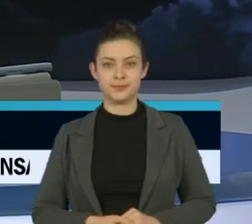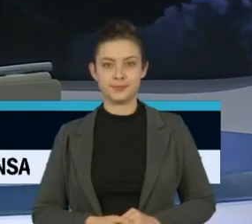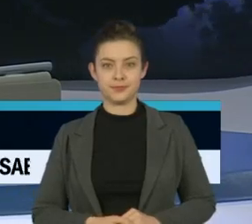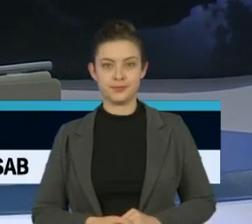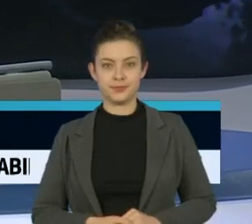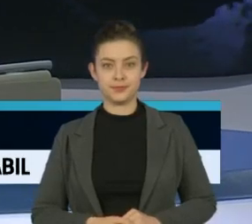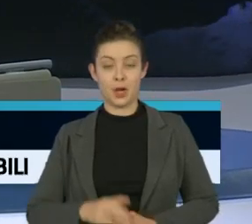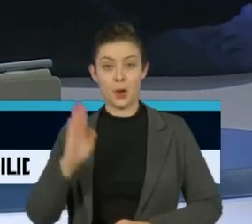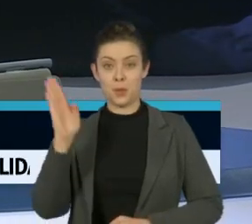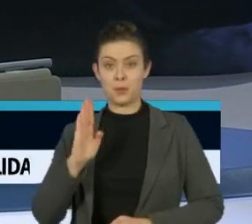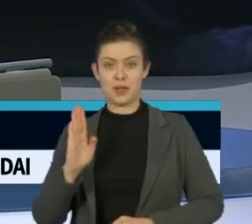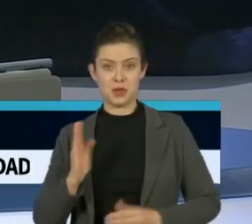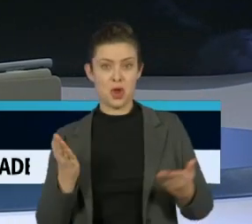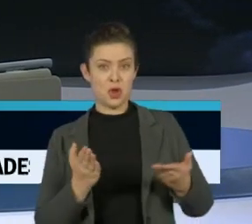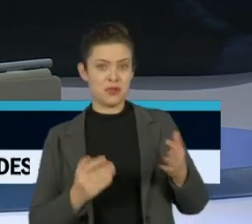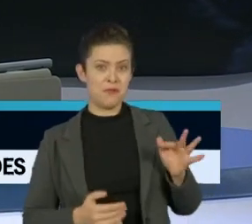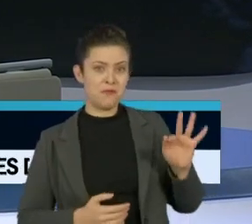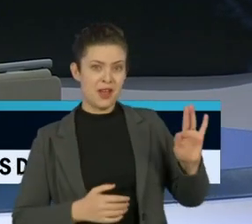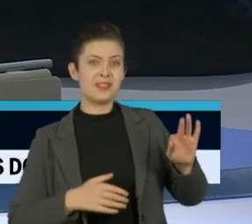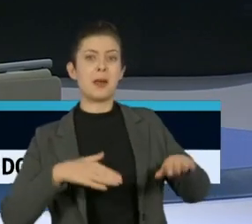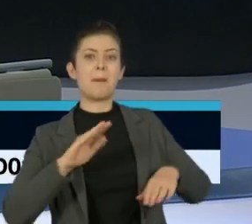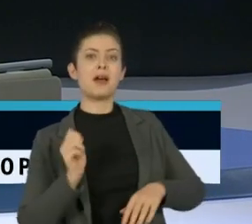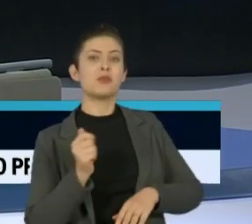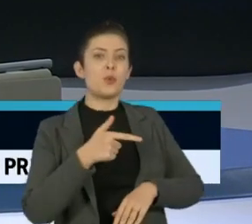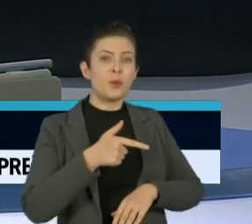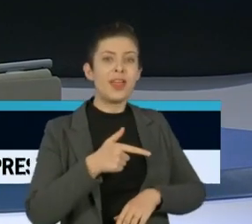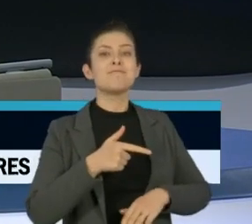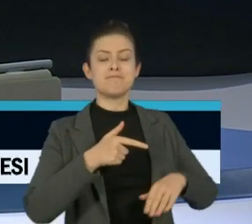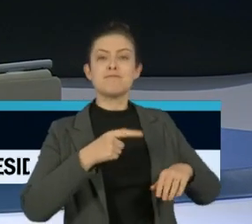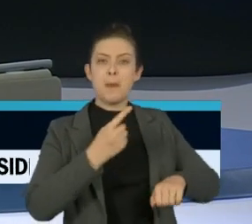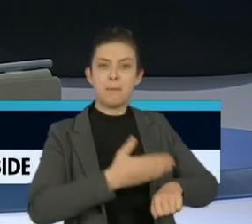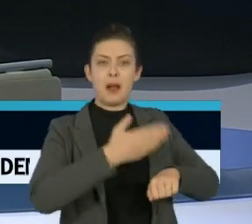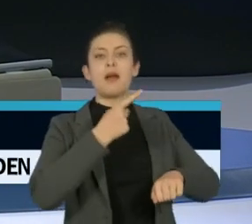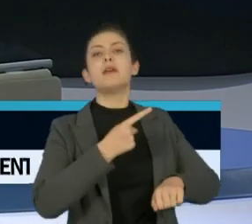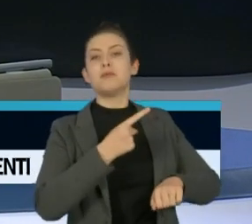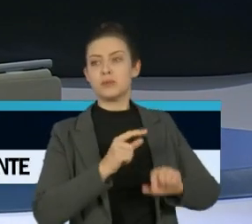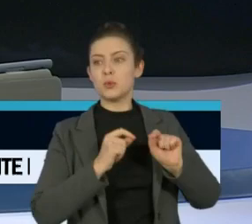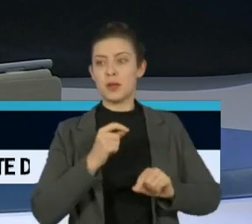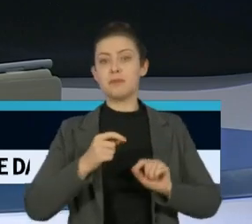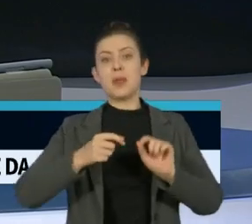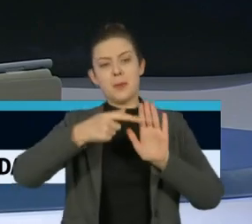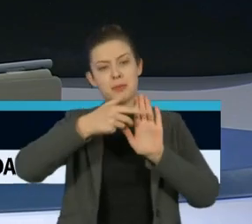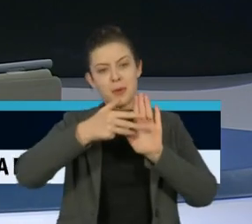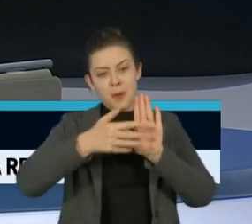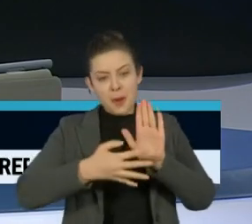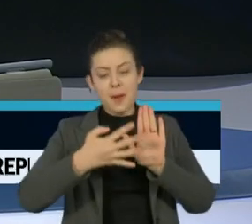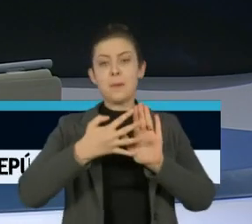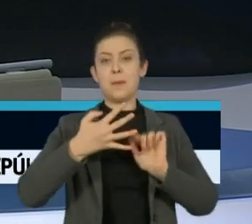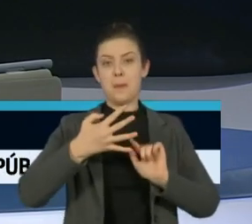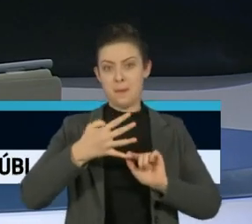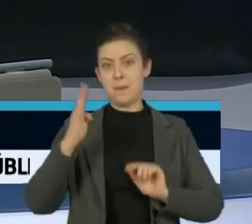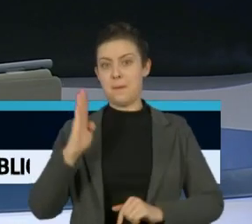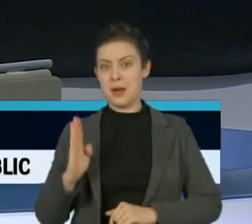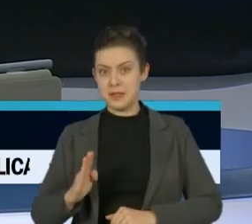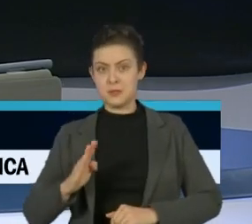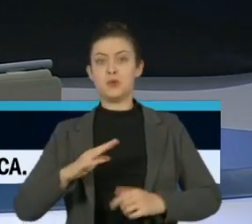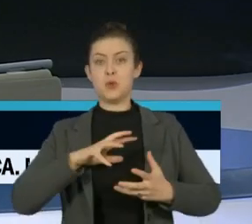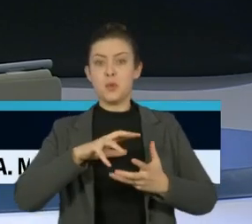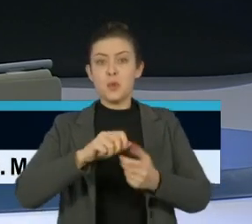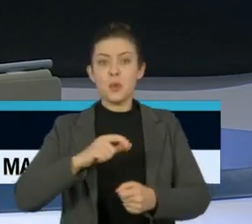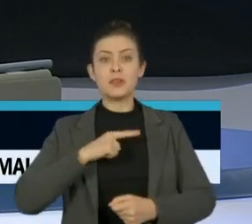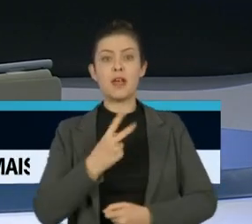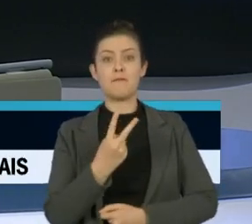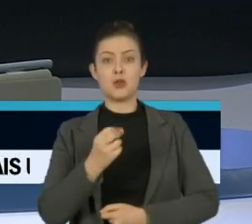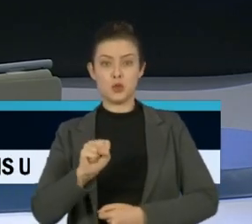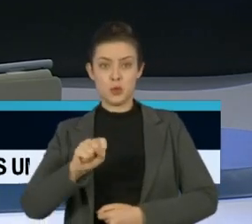O Brasil passou hoje a França em número de mortos pela Covid-19 e é o quarto país em número de óbitos do mundo, com 28